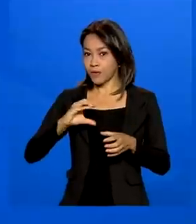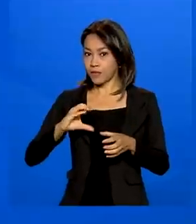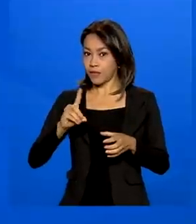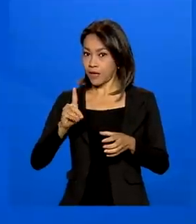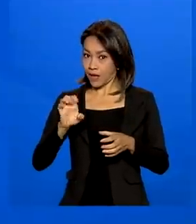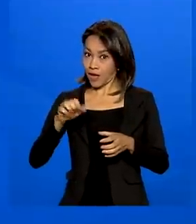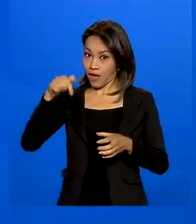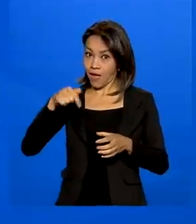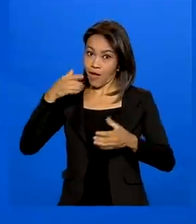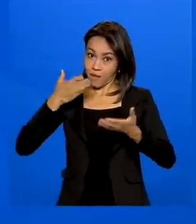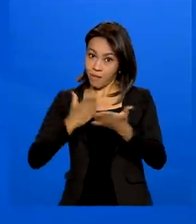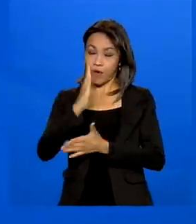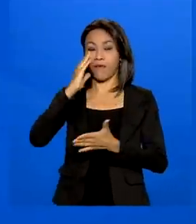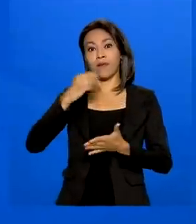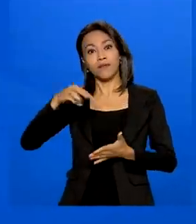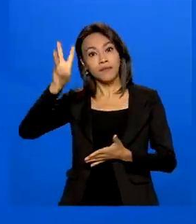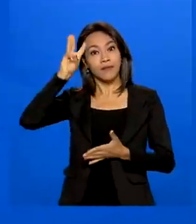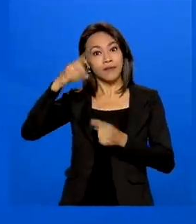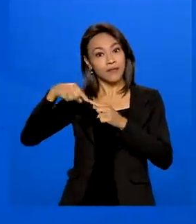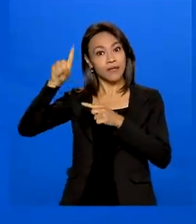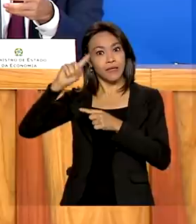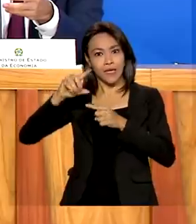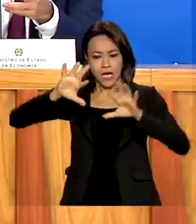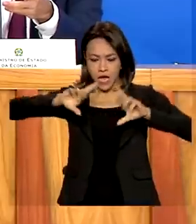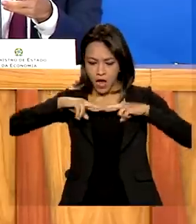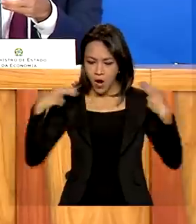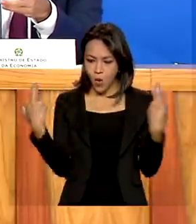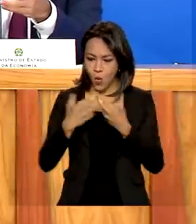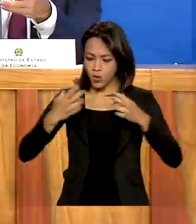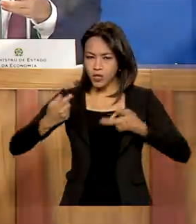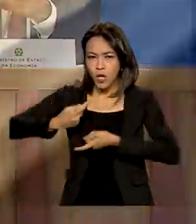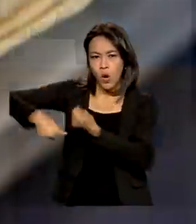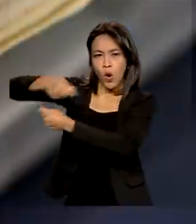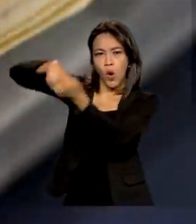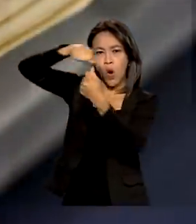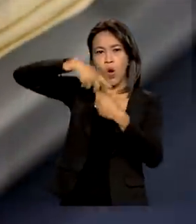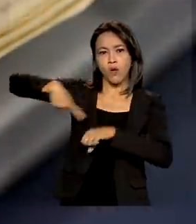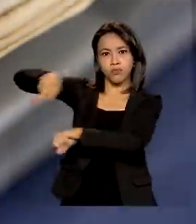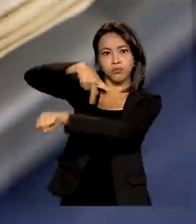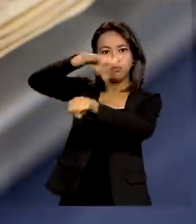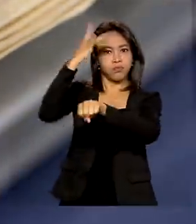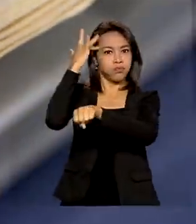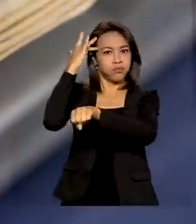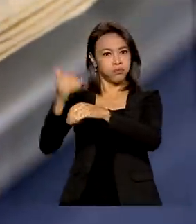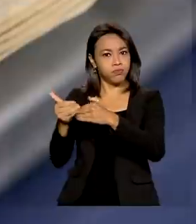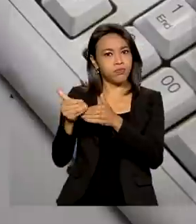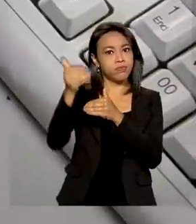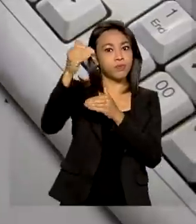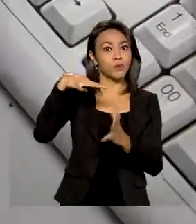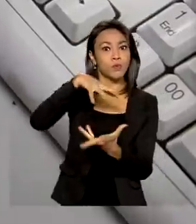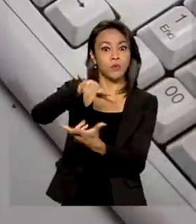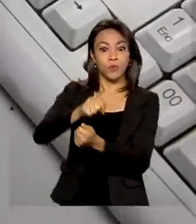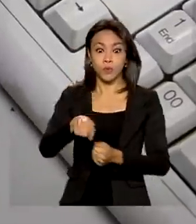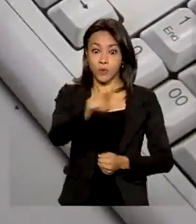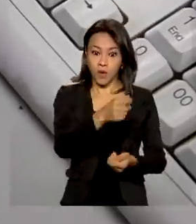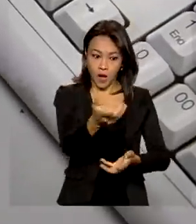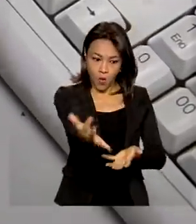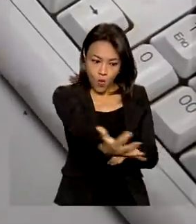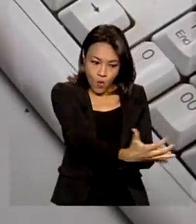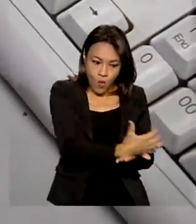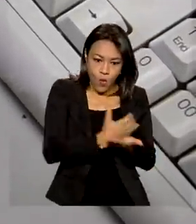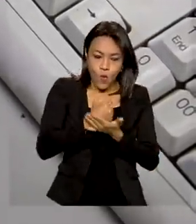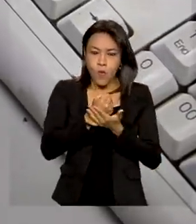Organização reúne as economias mais avançadas do mundo. A arrecadação federal bate recorde e total de